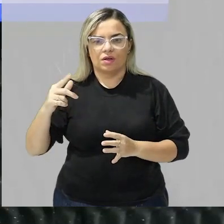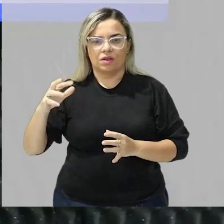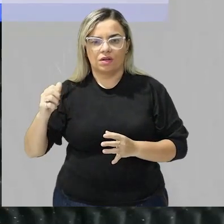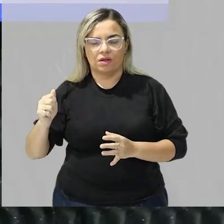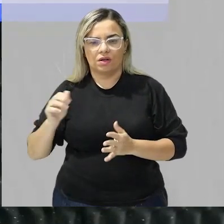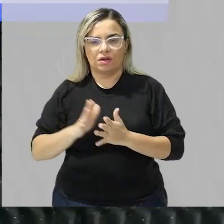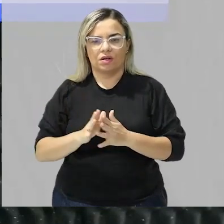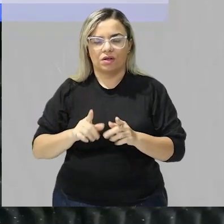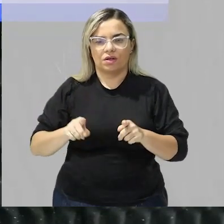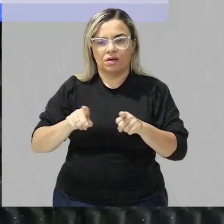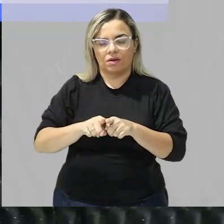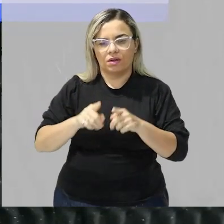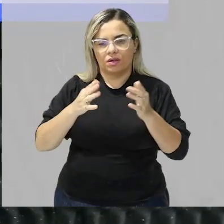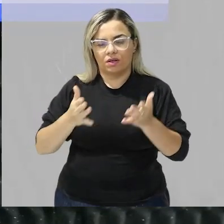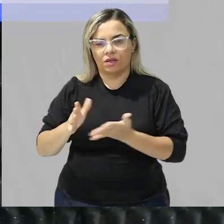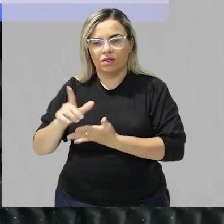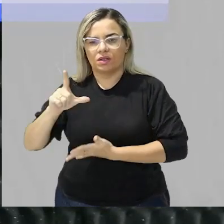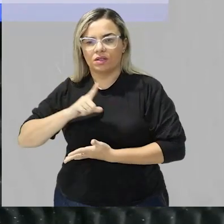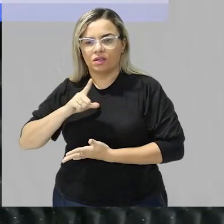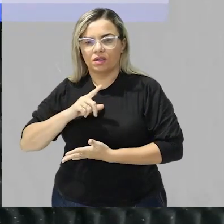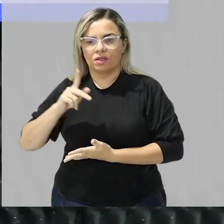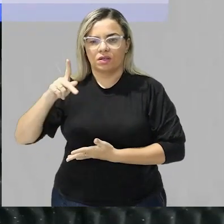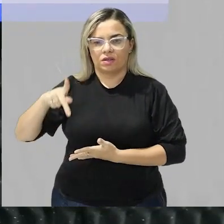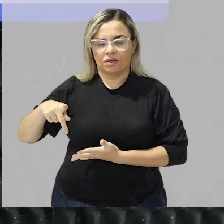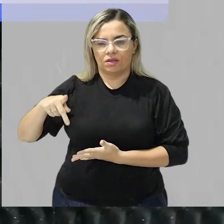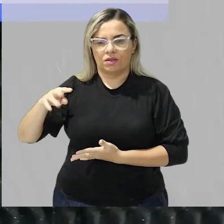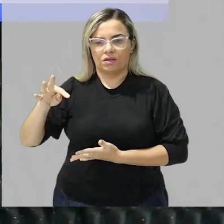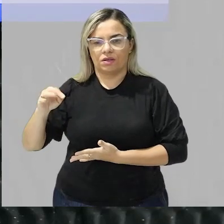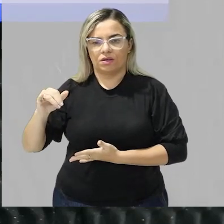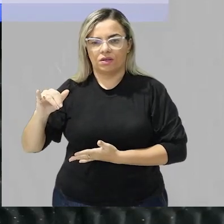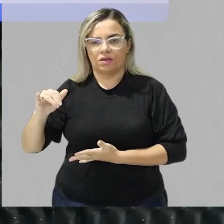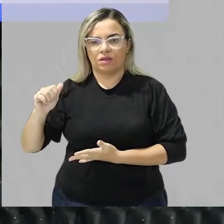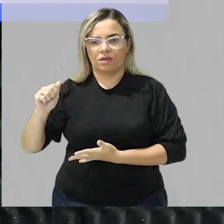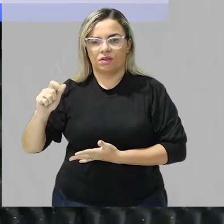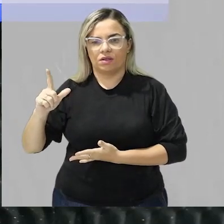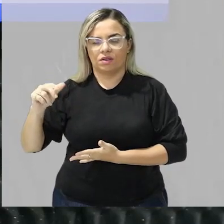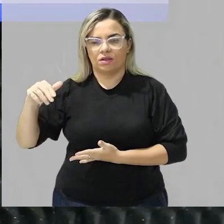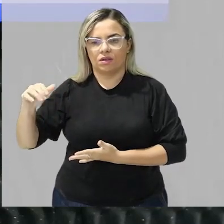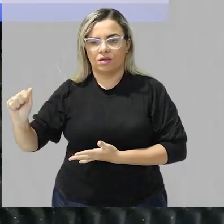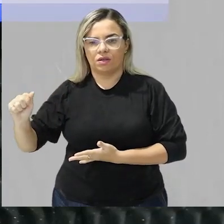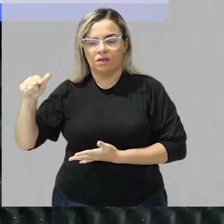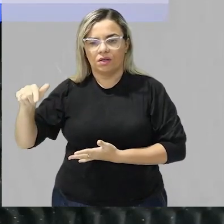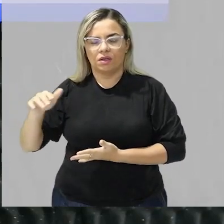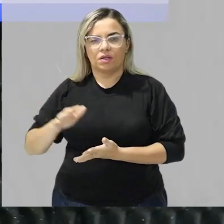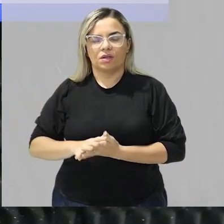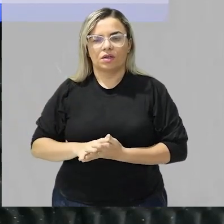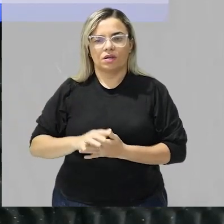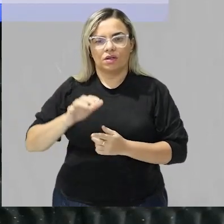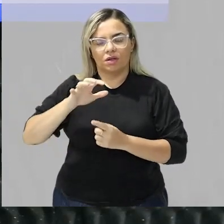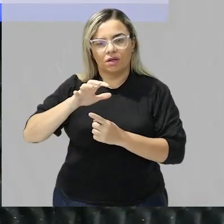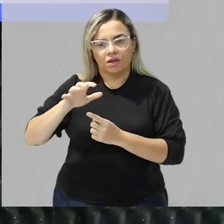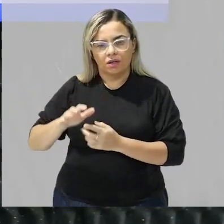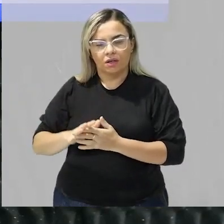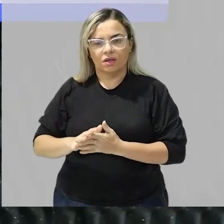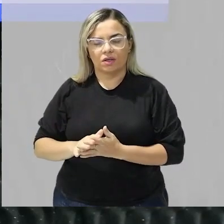a enzima pitialina tá a pitialina ela atua sobre o amido tá o amido é um componente por exemplo